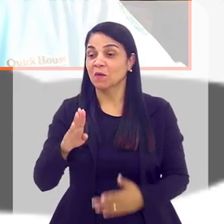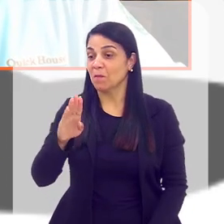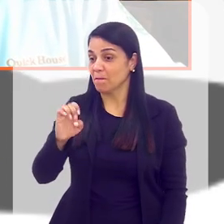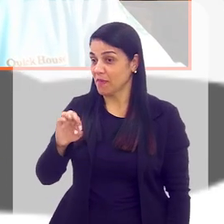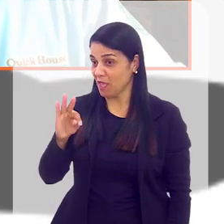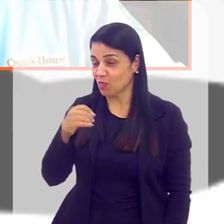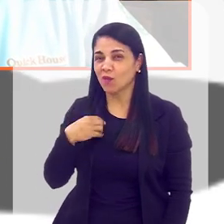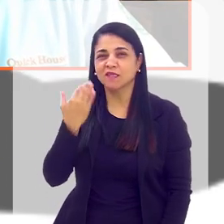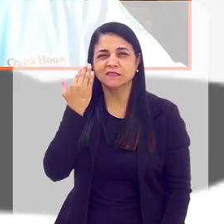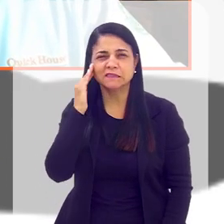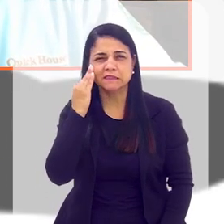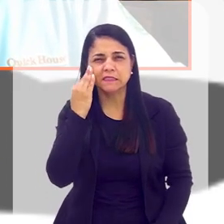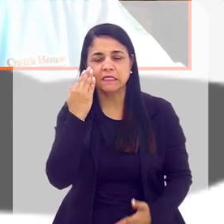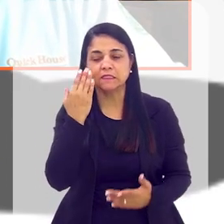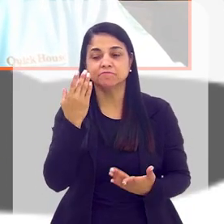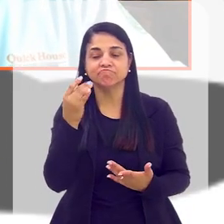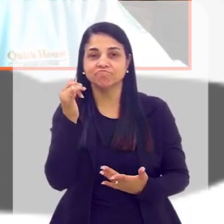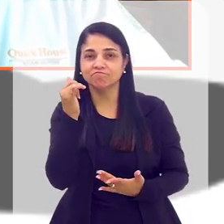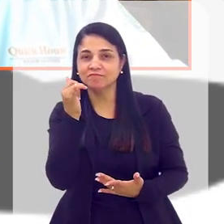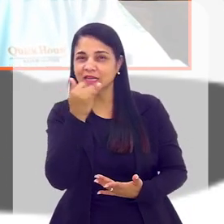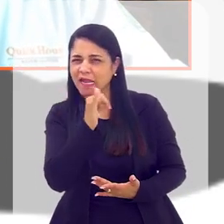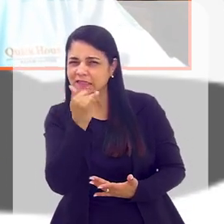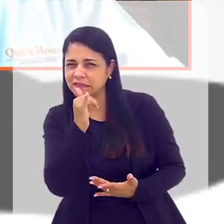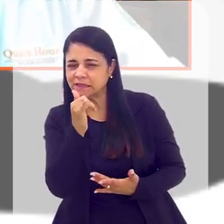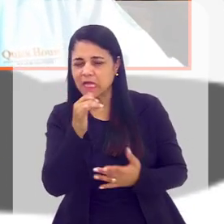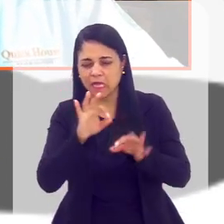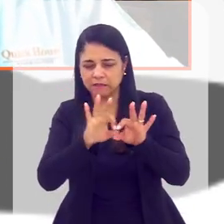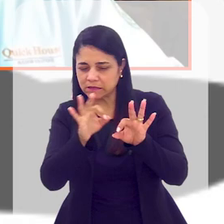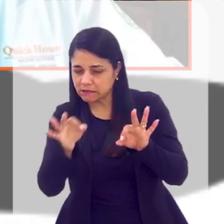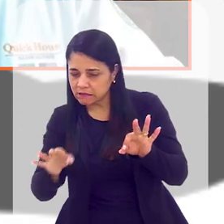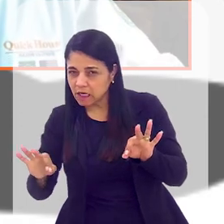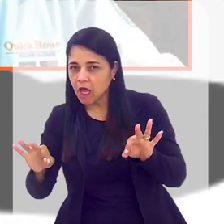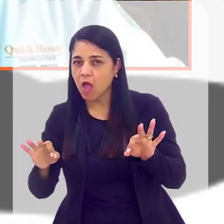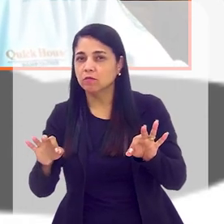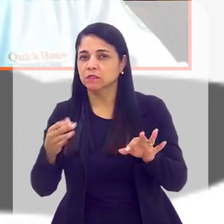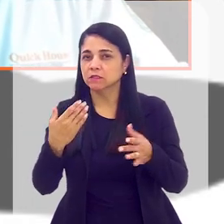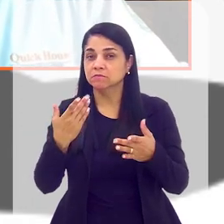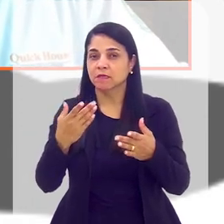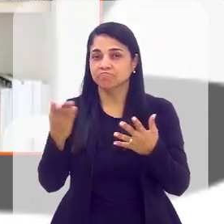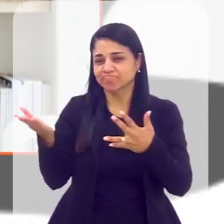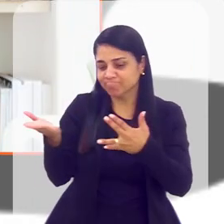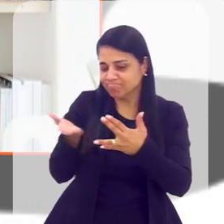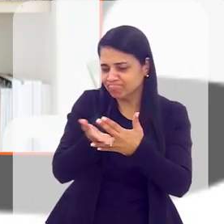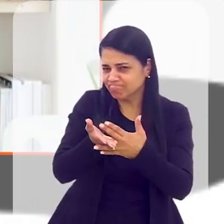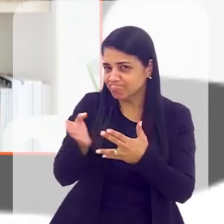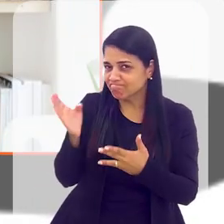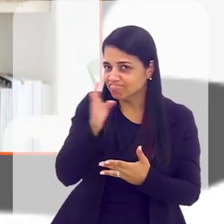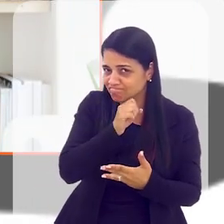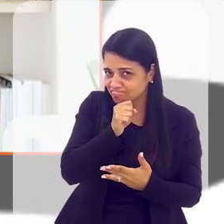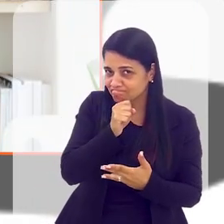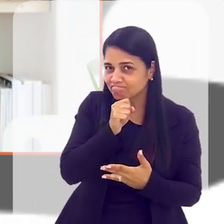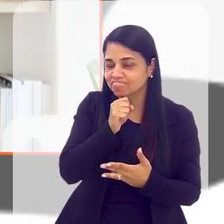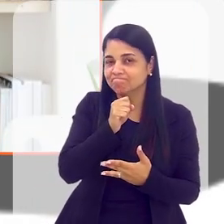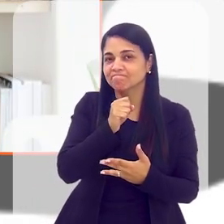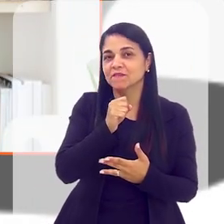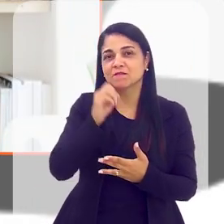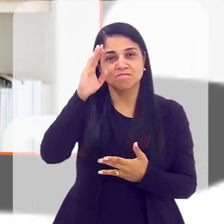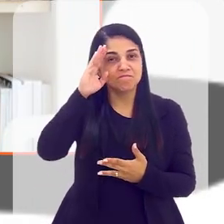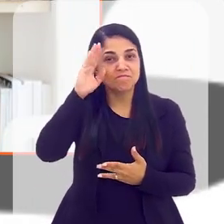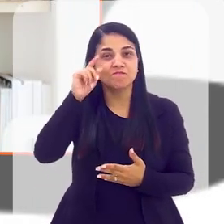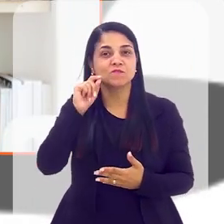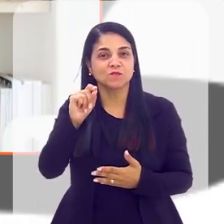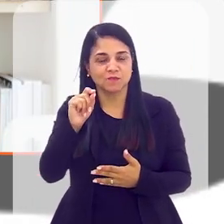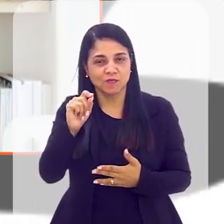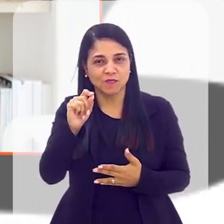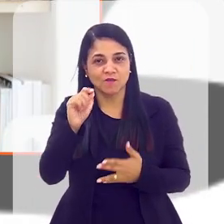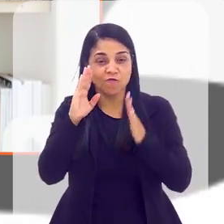Beto, eu quero entender mais da parte elétrica e hidráulica, mas a gente vai ter que ir para esse rápido intervalo, e o que eu acho